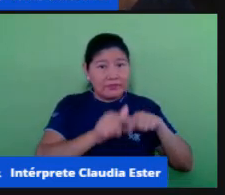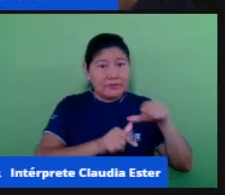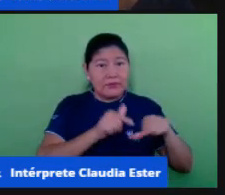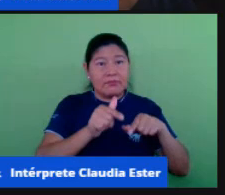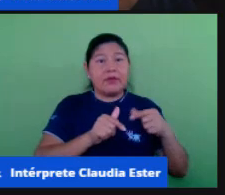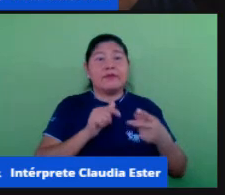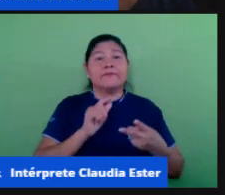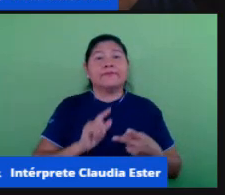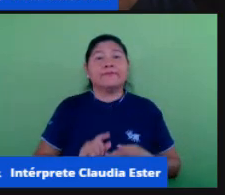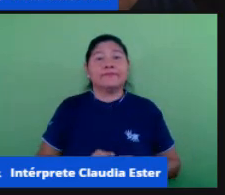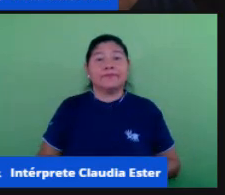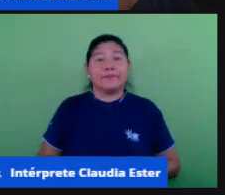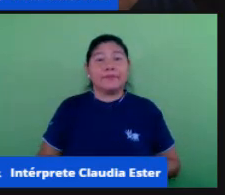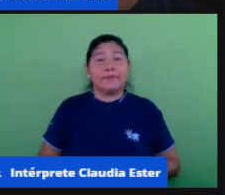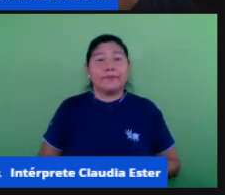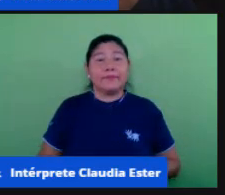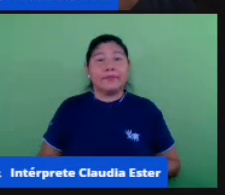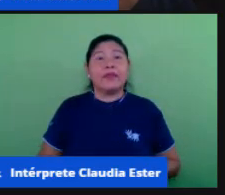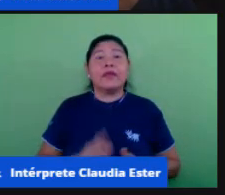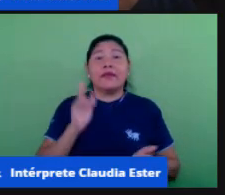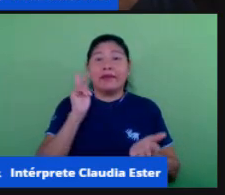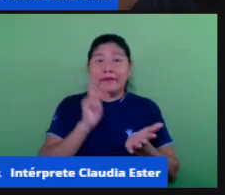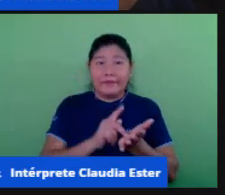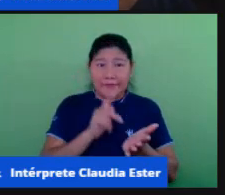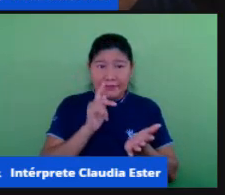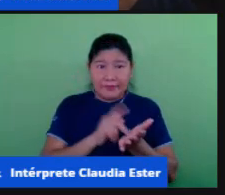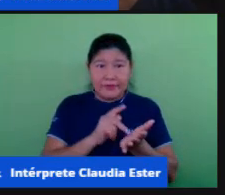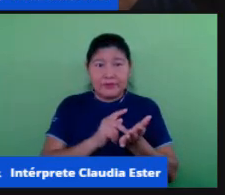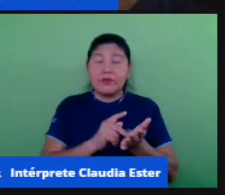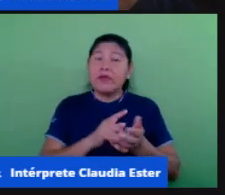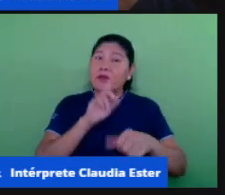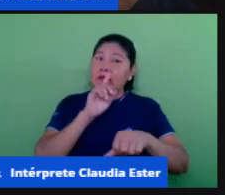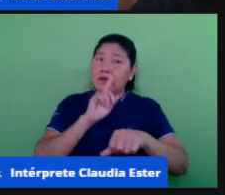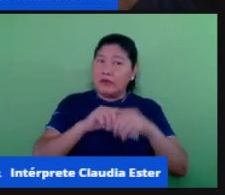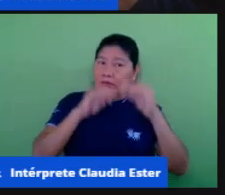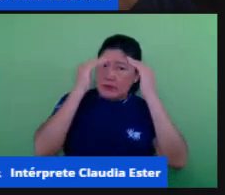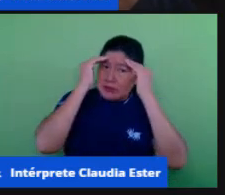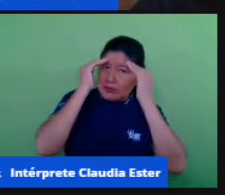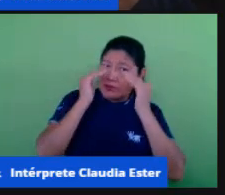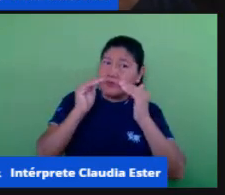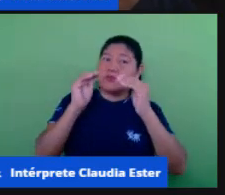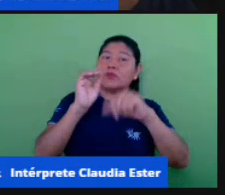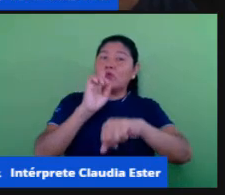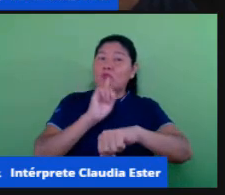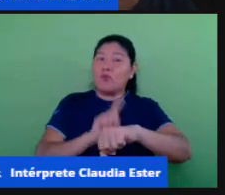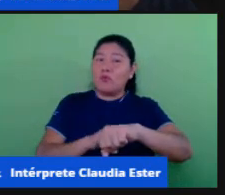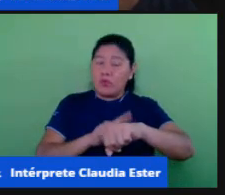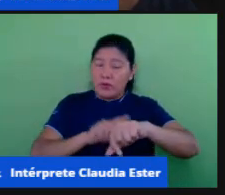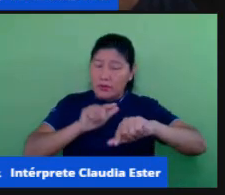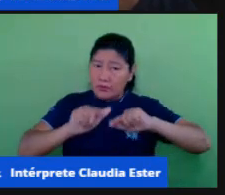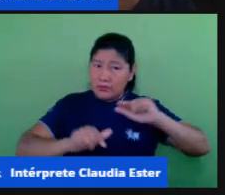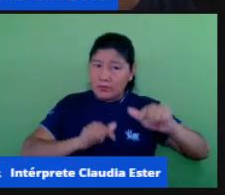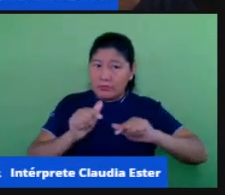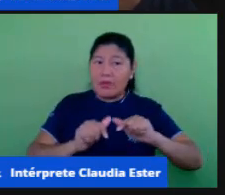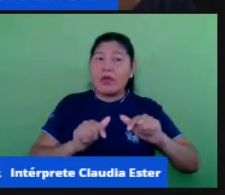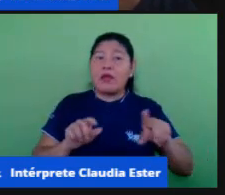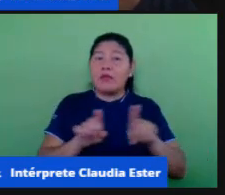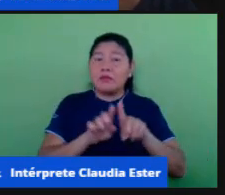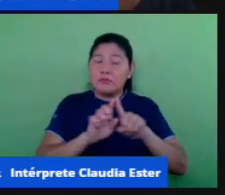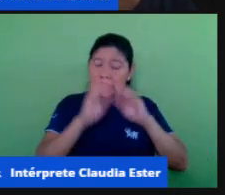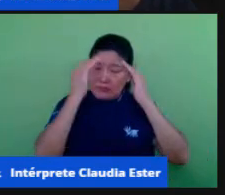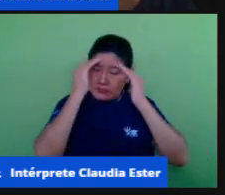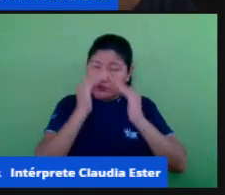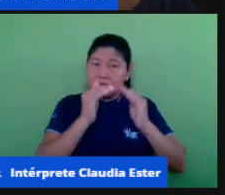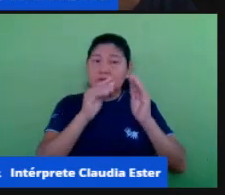falar Antônio exatamente isso respeitando o horário de trabalho o planejamento do professor